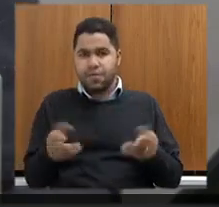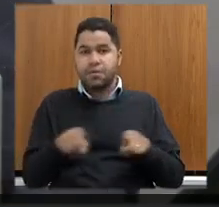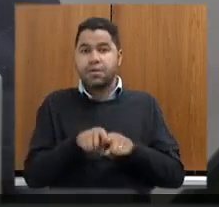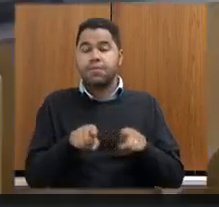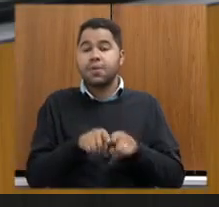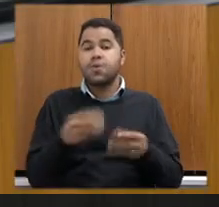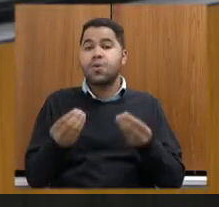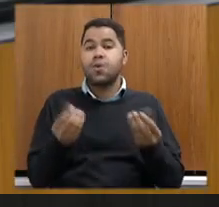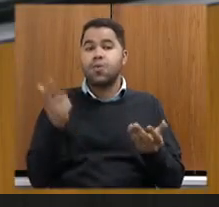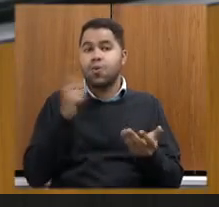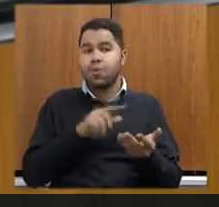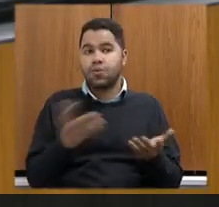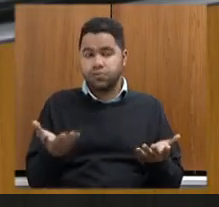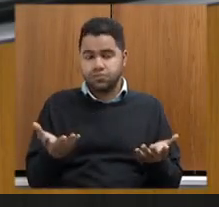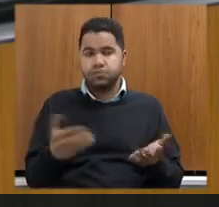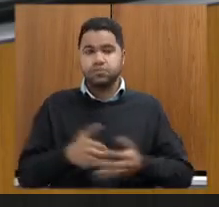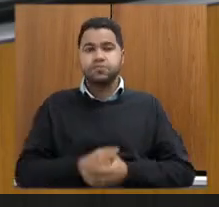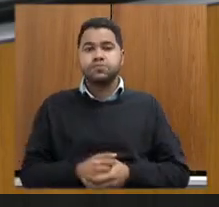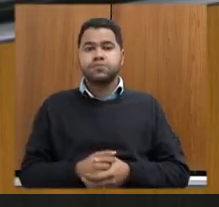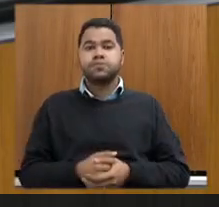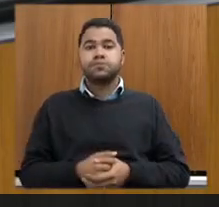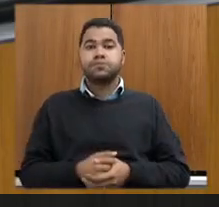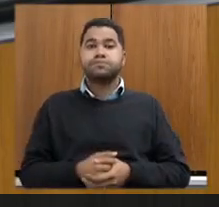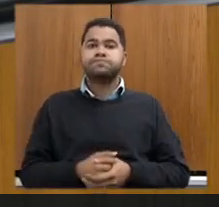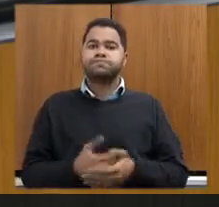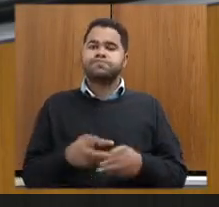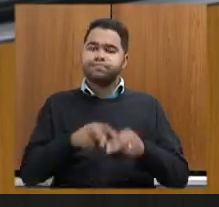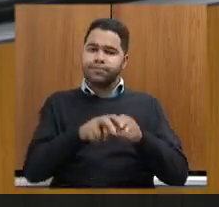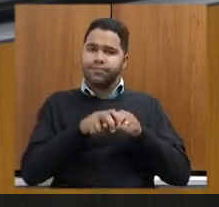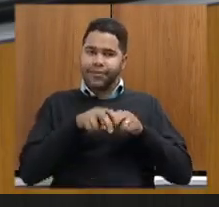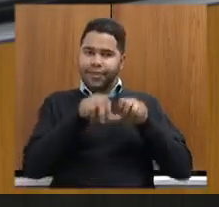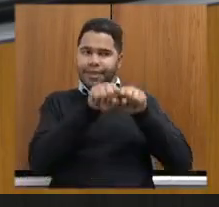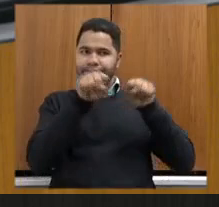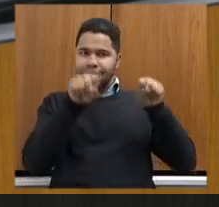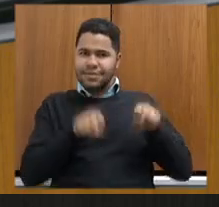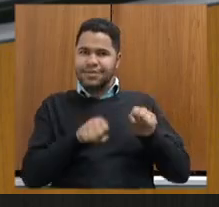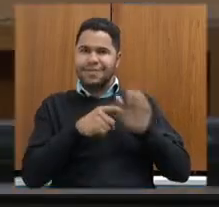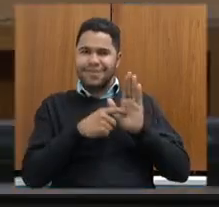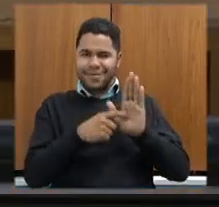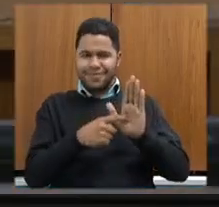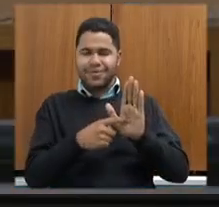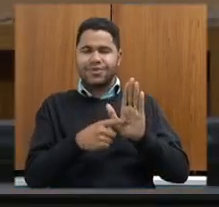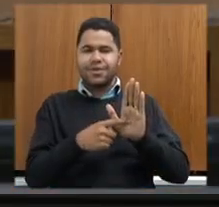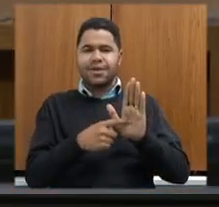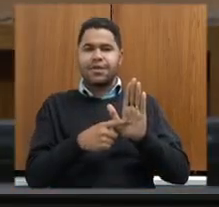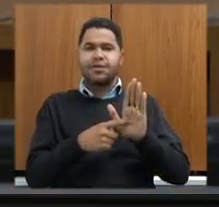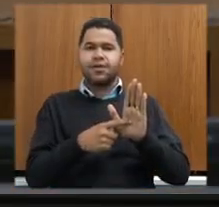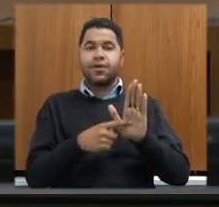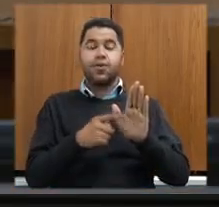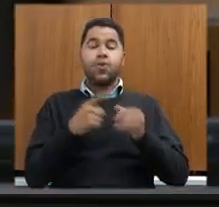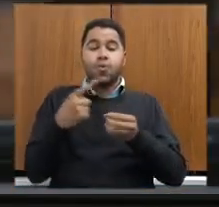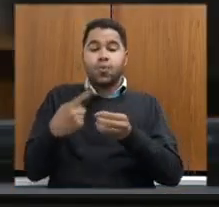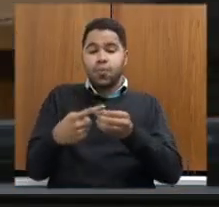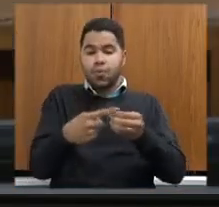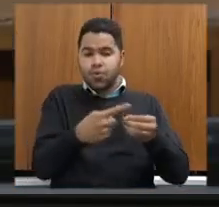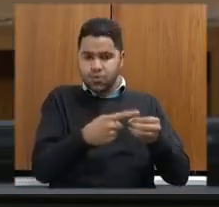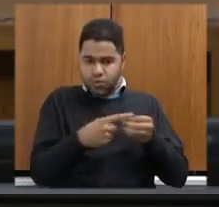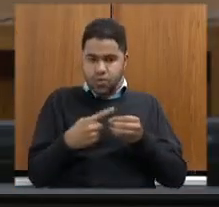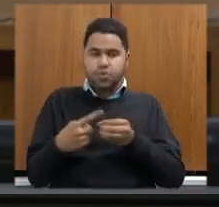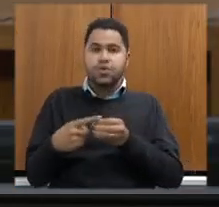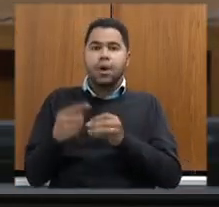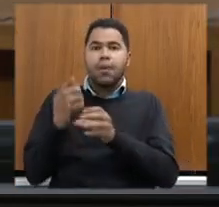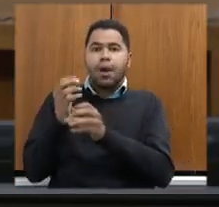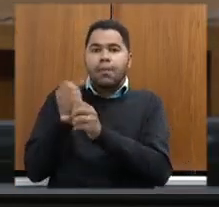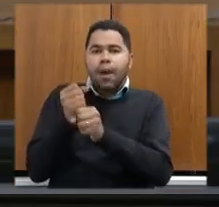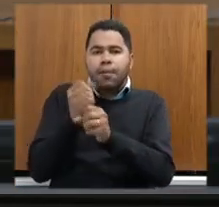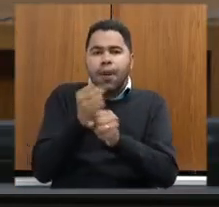termo? Então, através do sistema que eu mencionei que nós lançamos, o município tem que prestar conta em